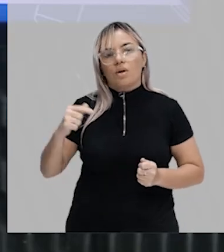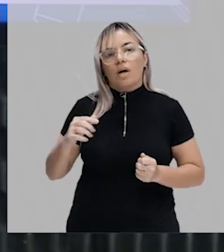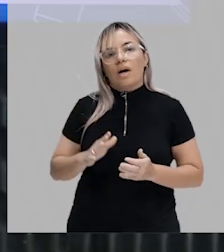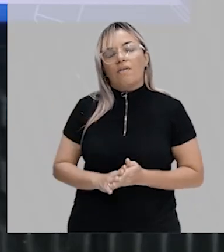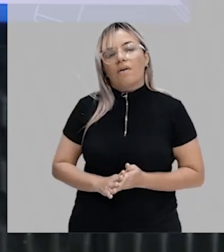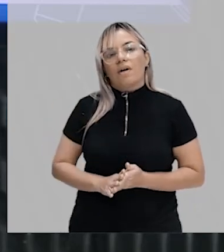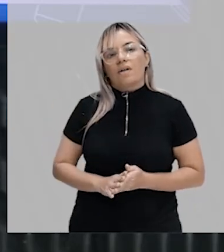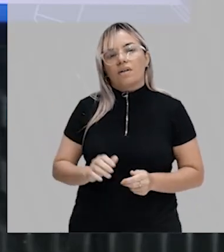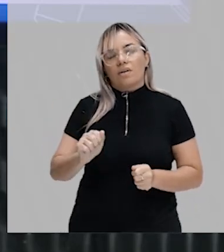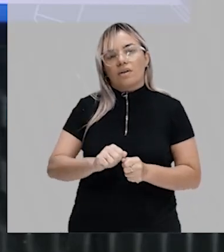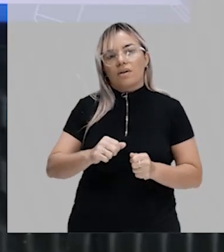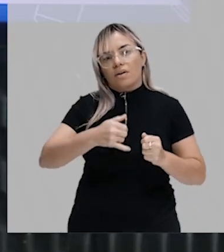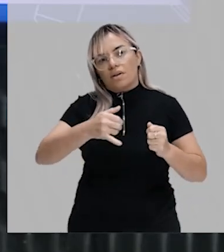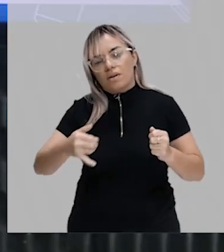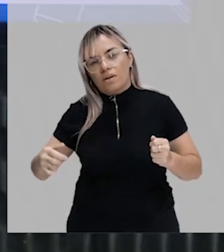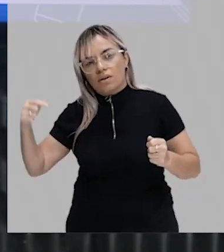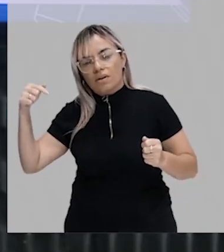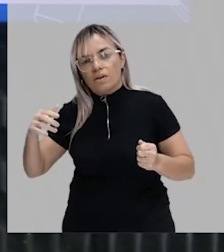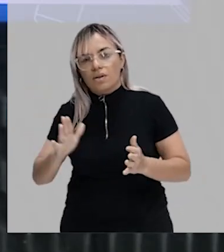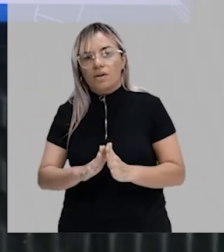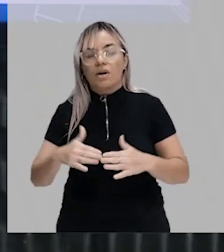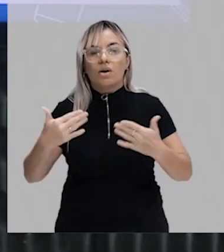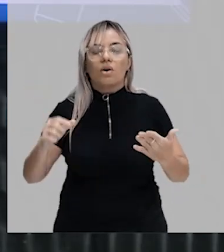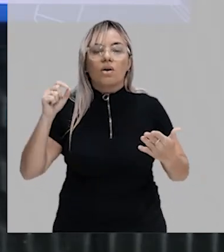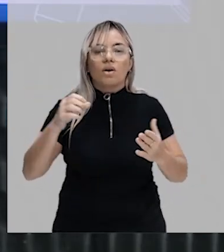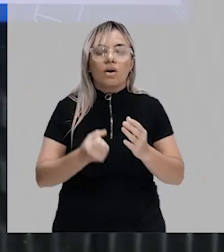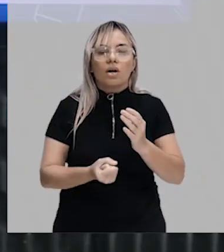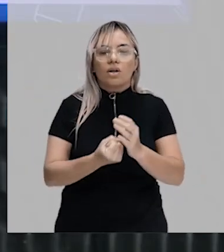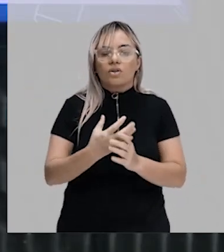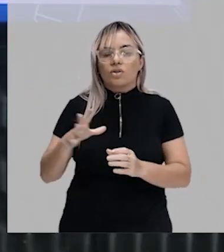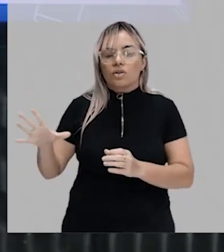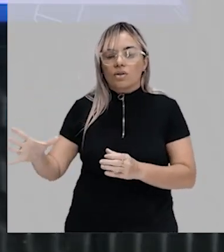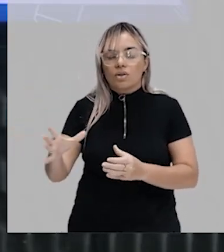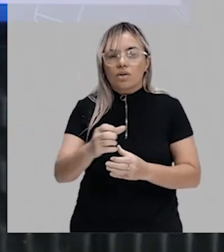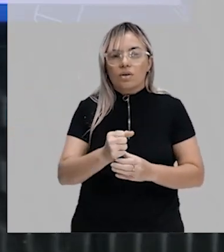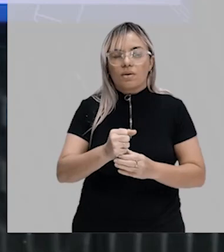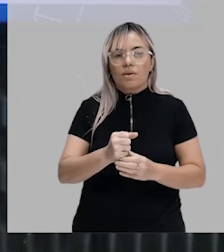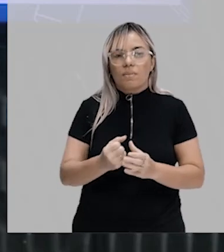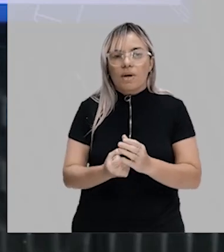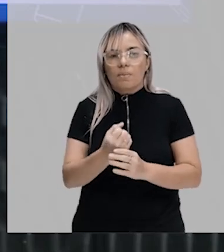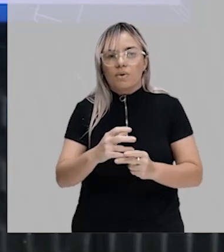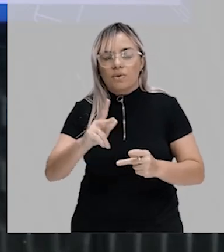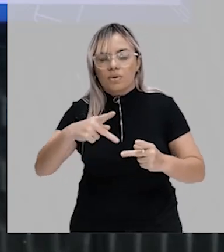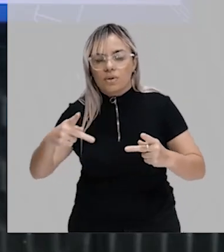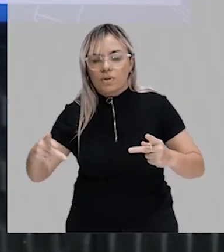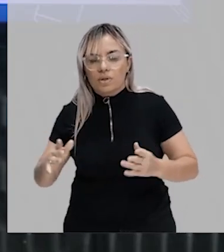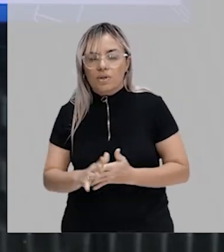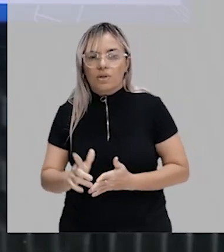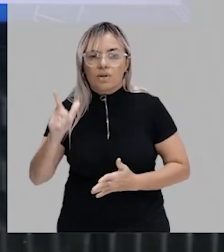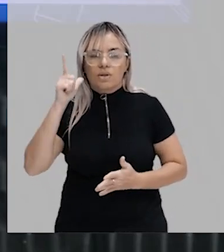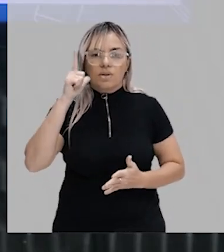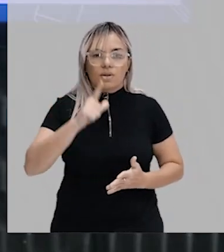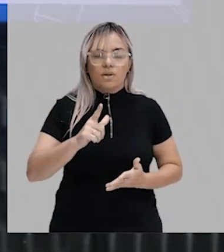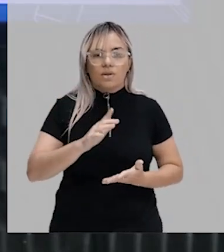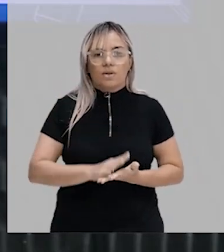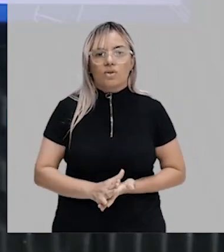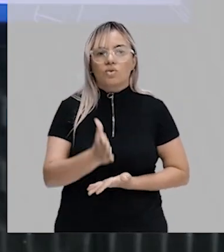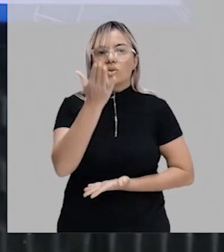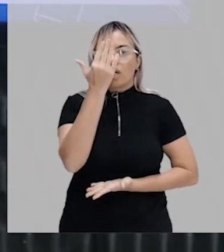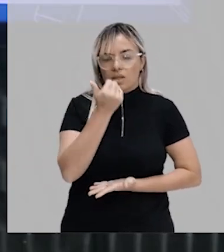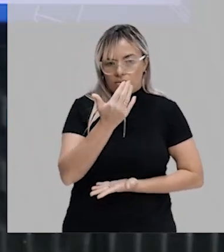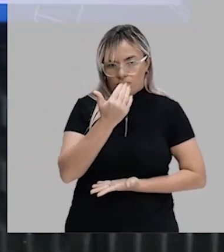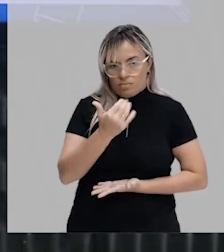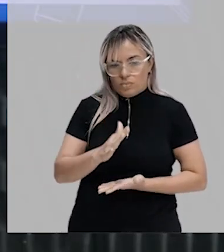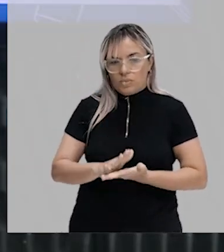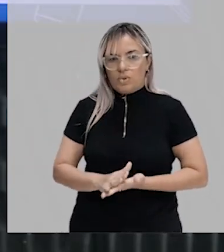onde foi que eu adquiri esses aminoácidos para produzir as minhas proteínas? Esses aminoácidos eu consegui extrair dos alimentos